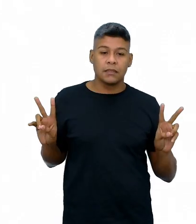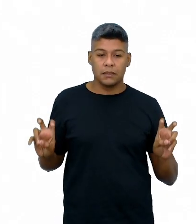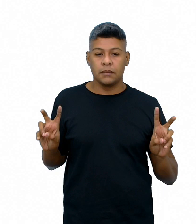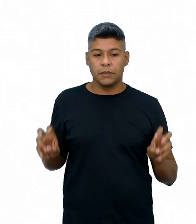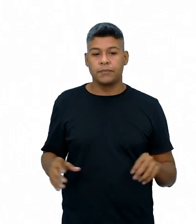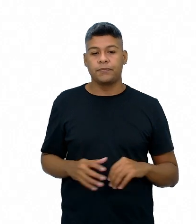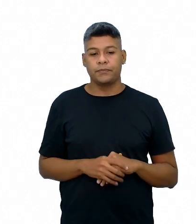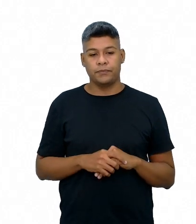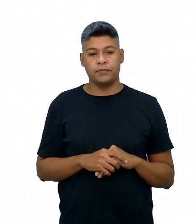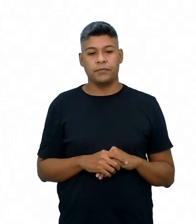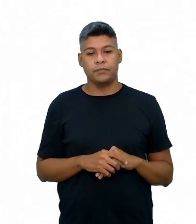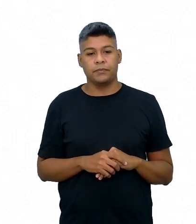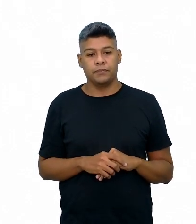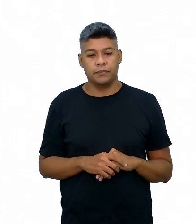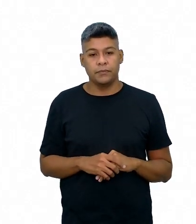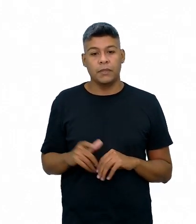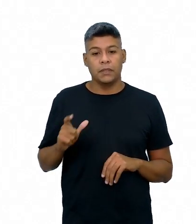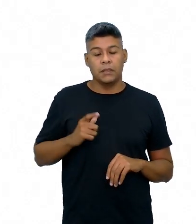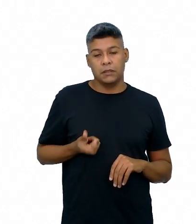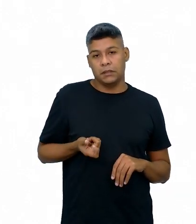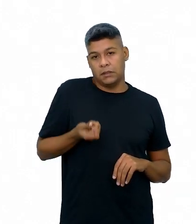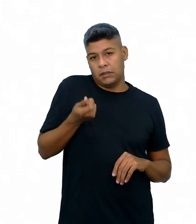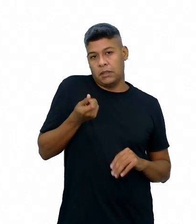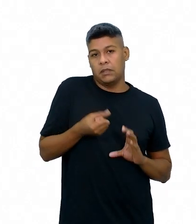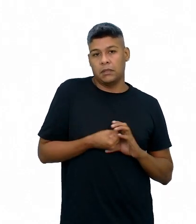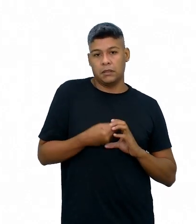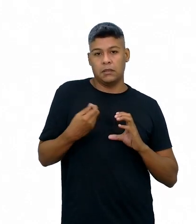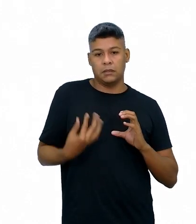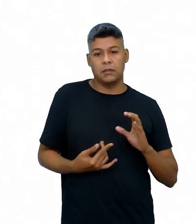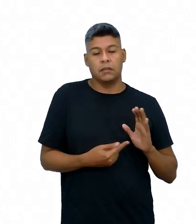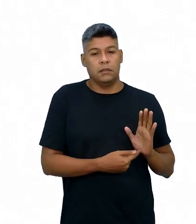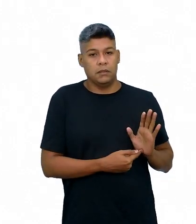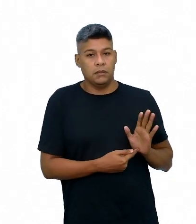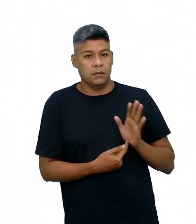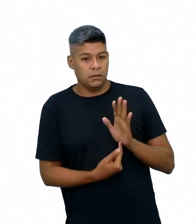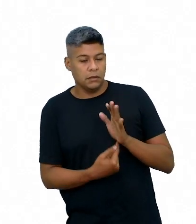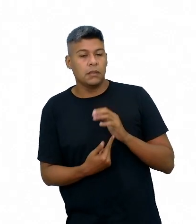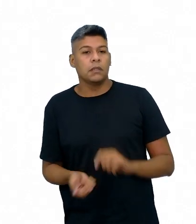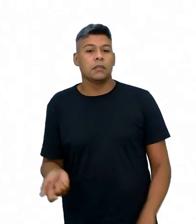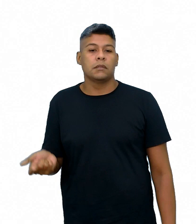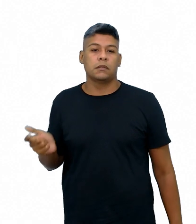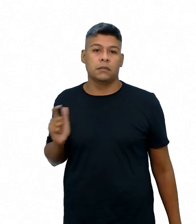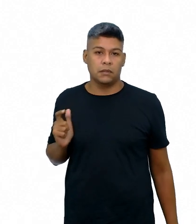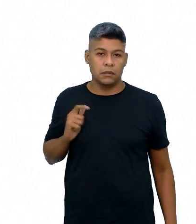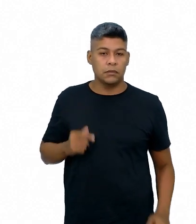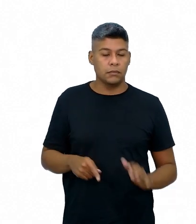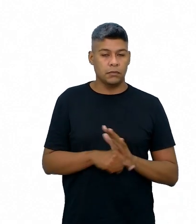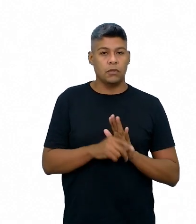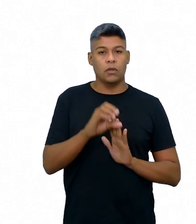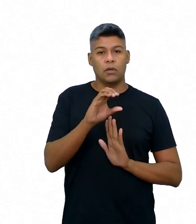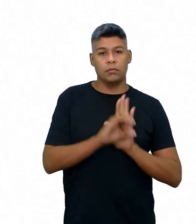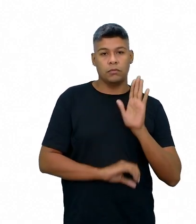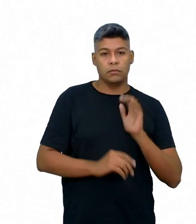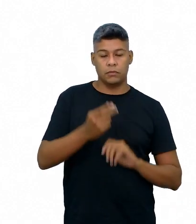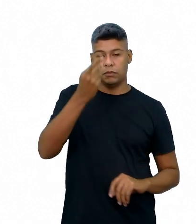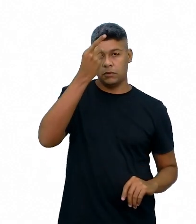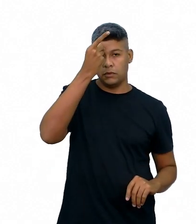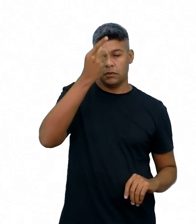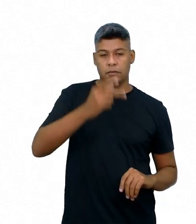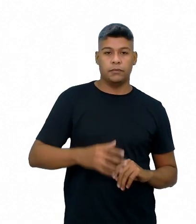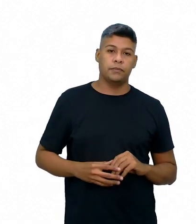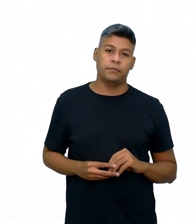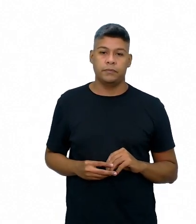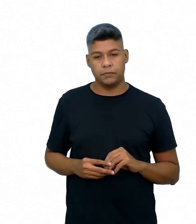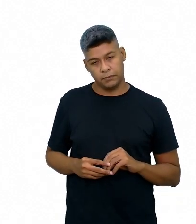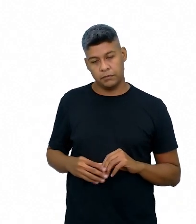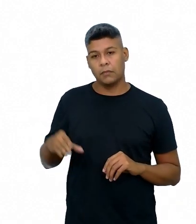Então, nós temos aqui seis aspectos apresentados, né, pelo currículo paulista, em